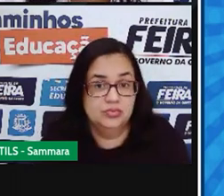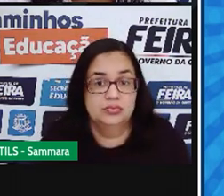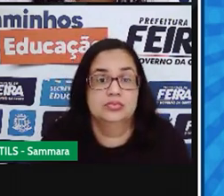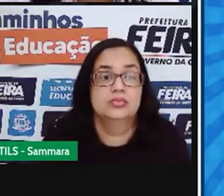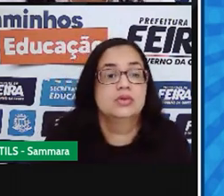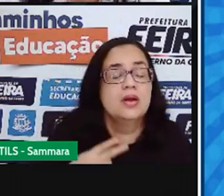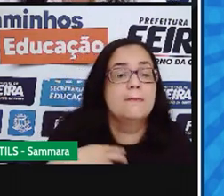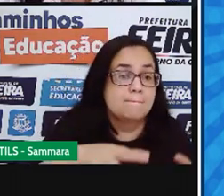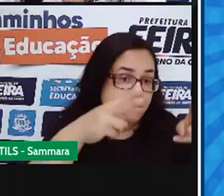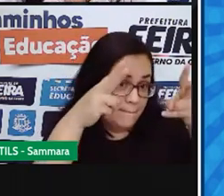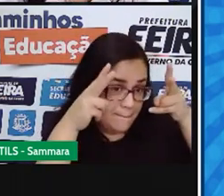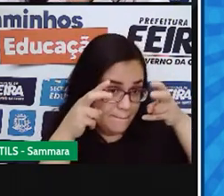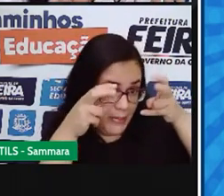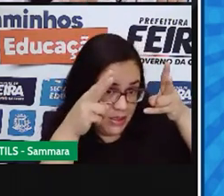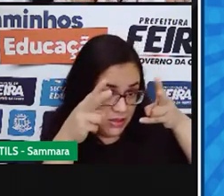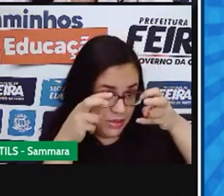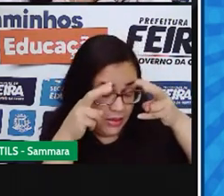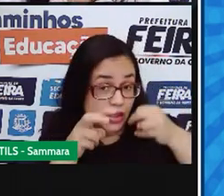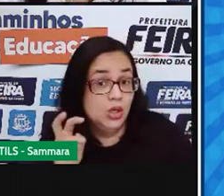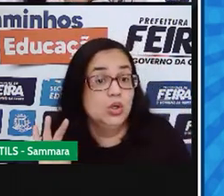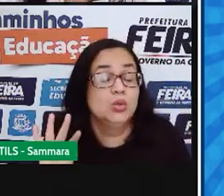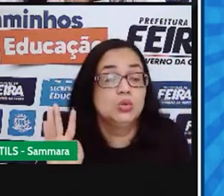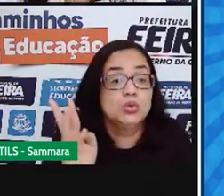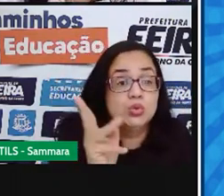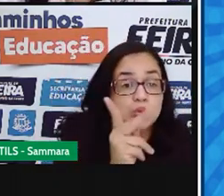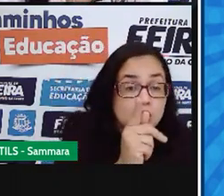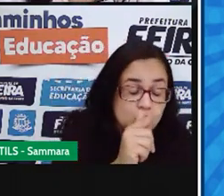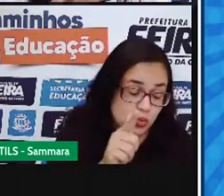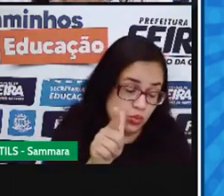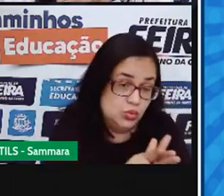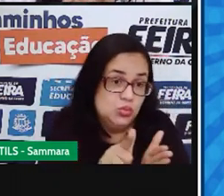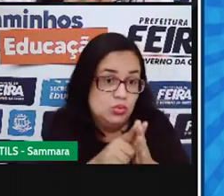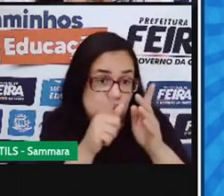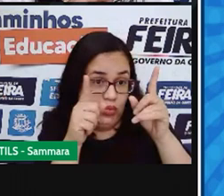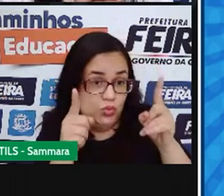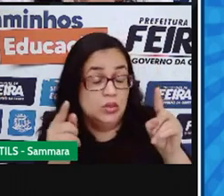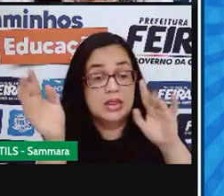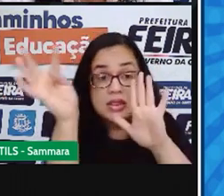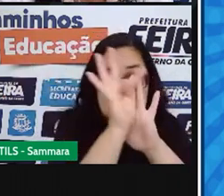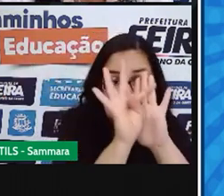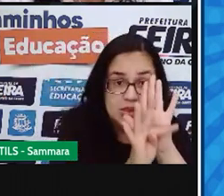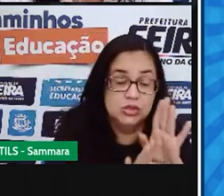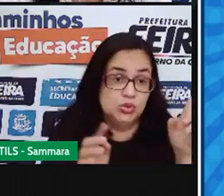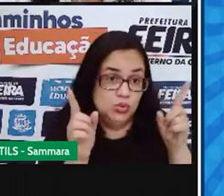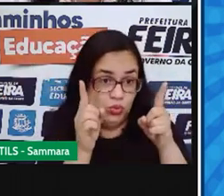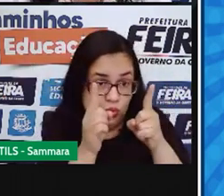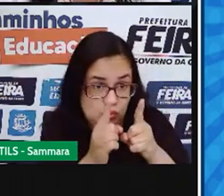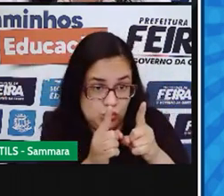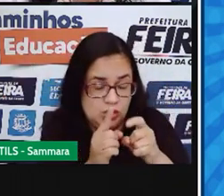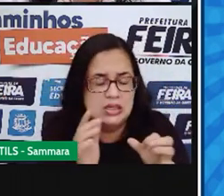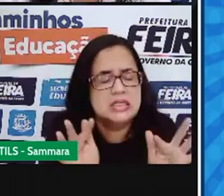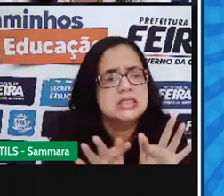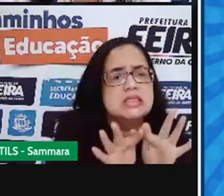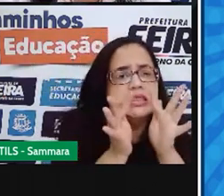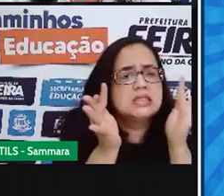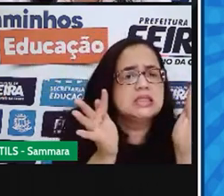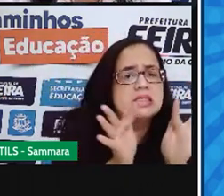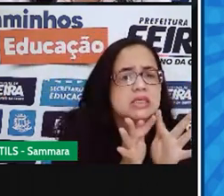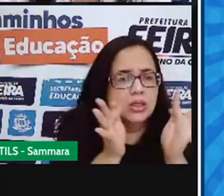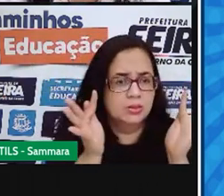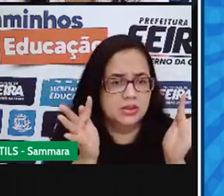Você percebeu que todos os panfletos são textos curtos? Bem simples.